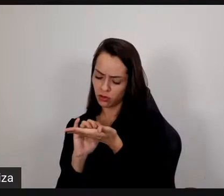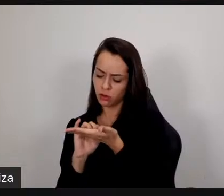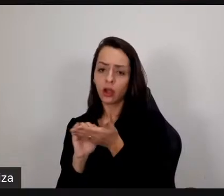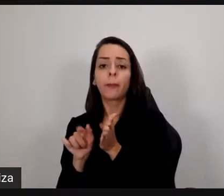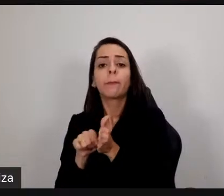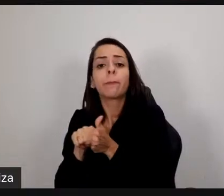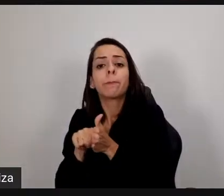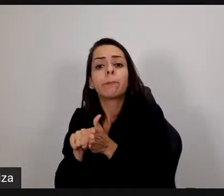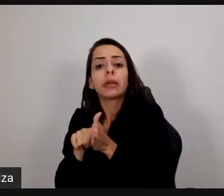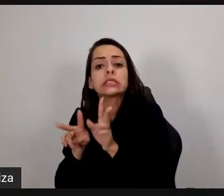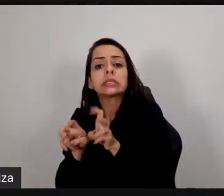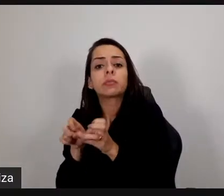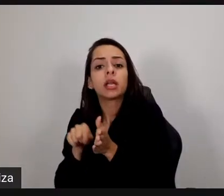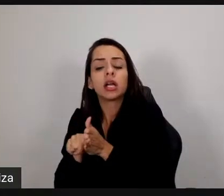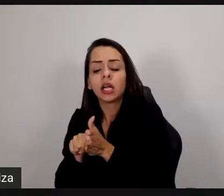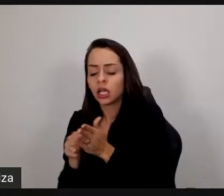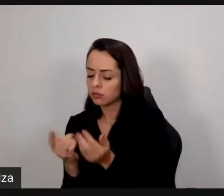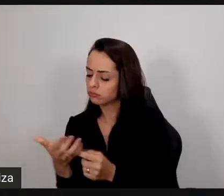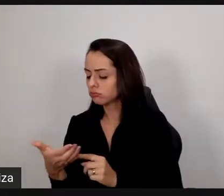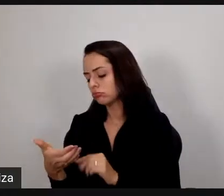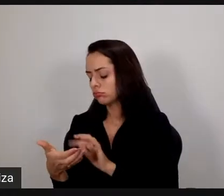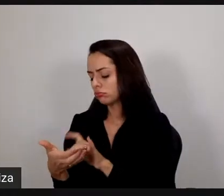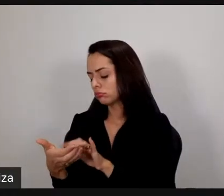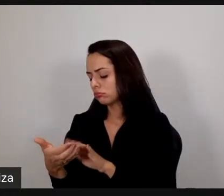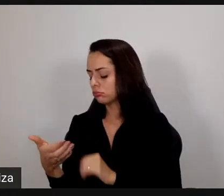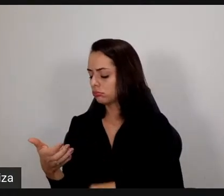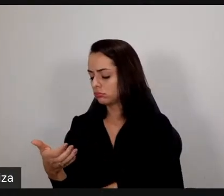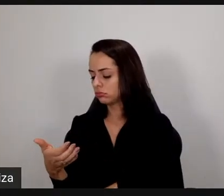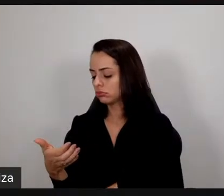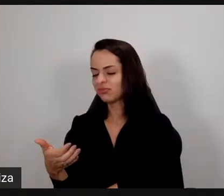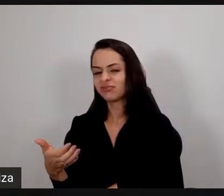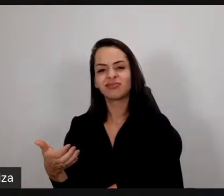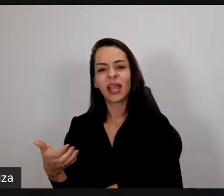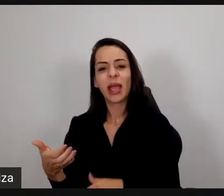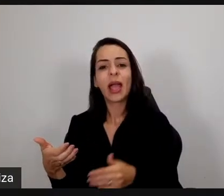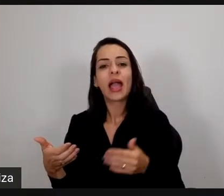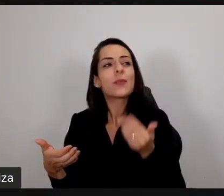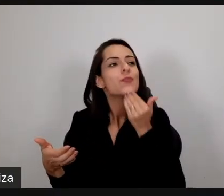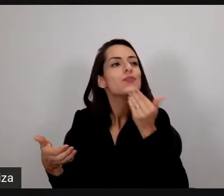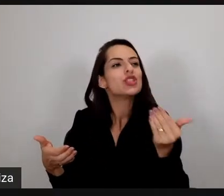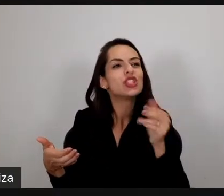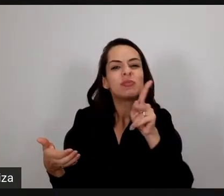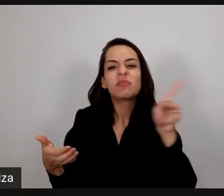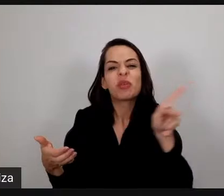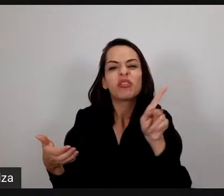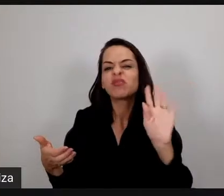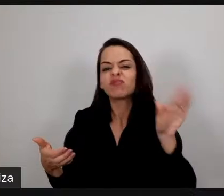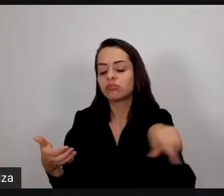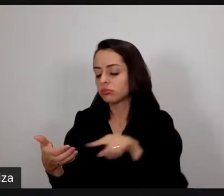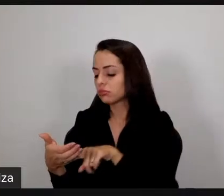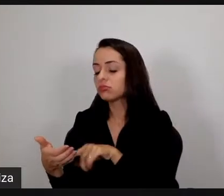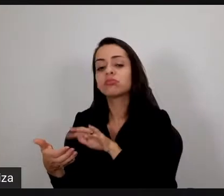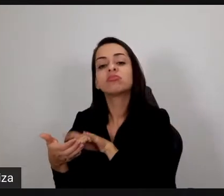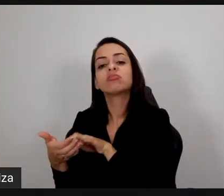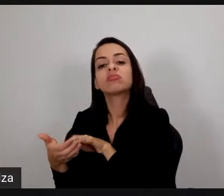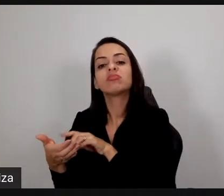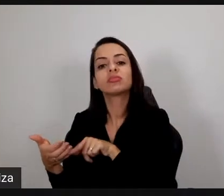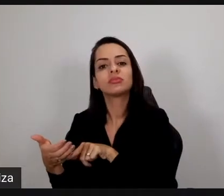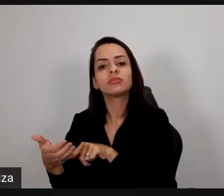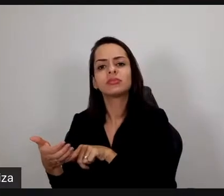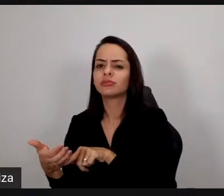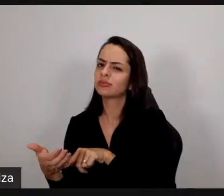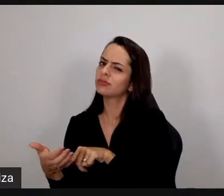se ele está buscando isso fora é o nosso homem de repensar poxa o que está acontecendo nesse processo? Tem alguma coisa que